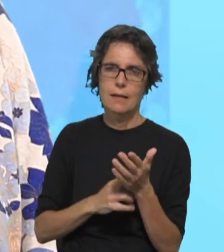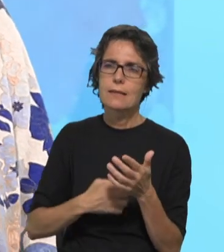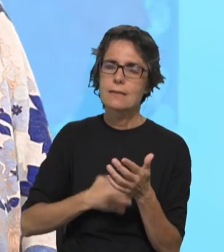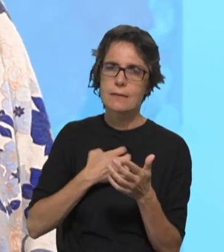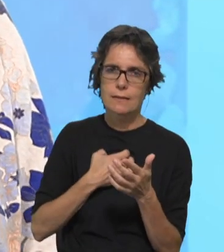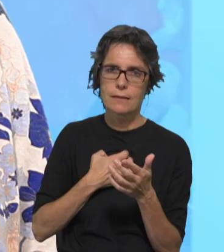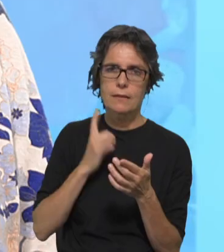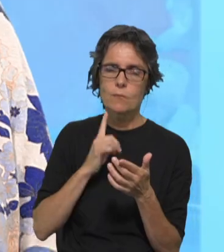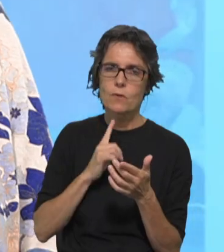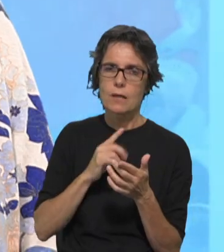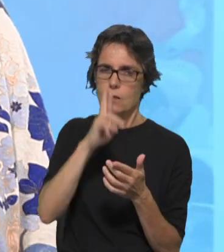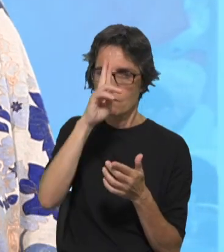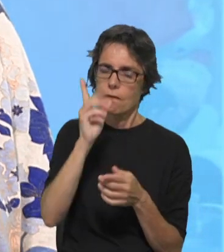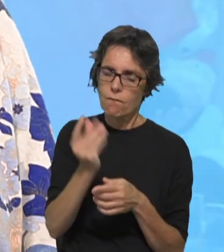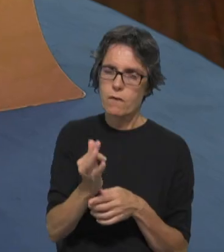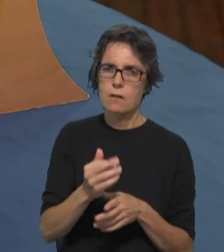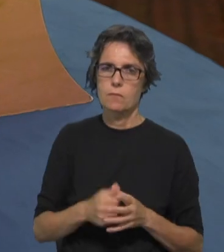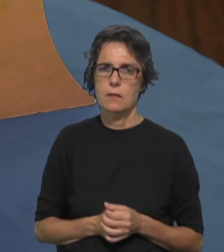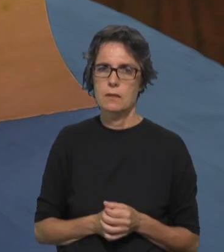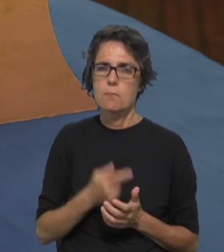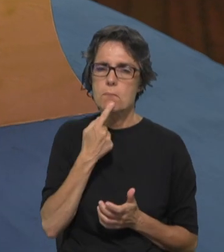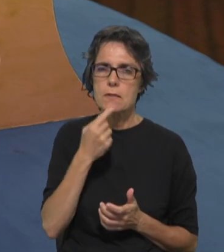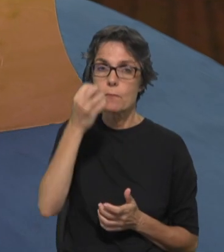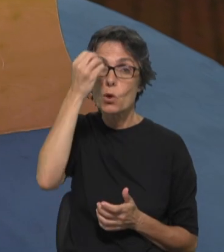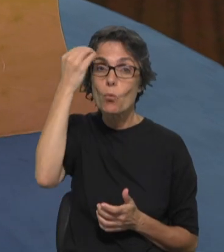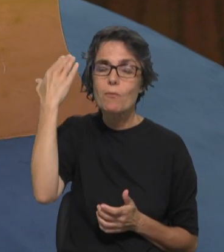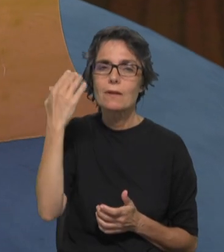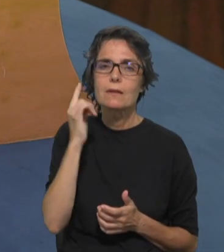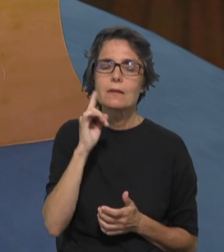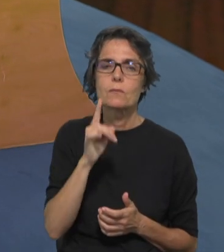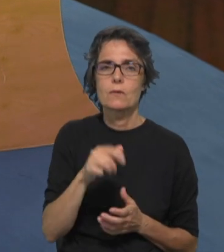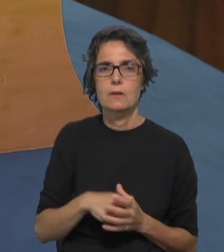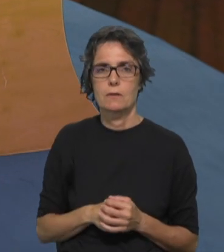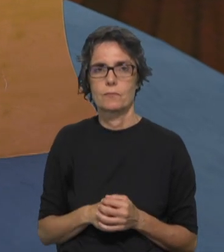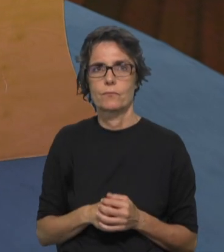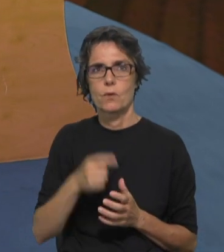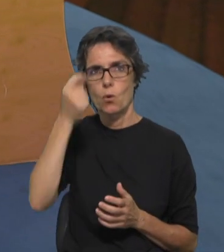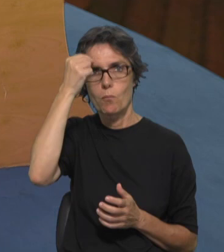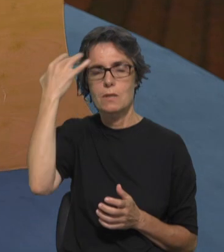pena esforçarem-se por isso, porque iam ter uma surpresa agradável. Bom,